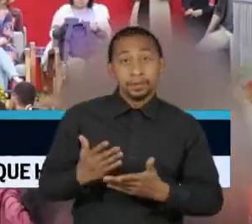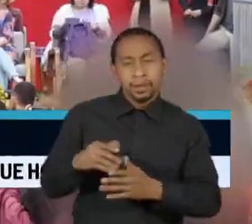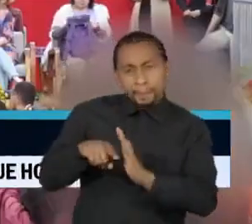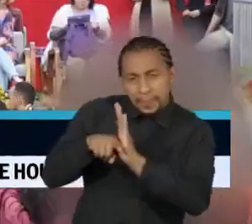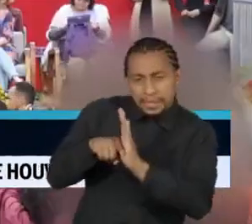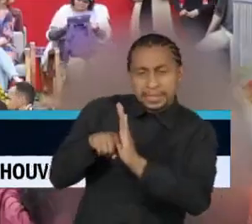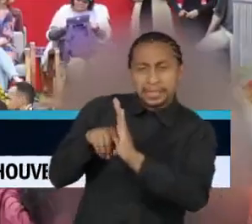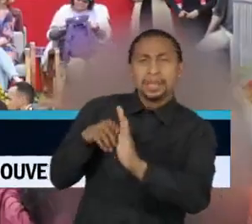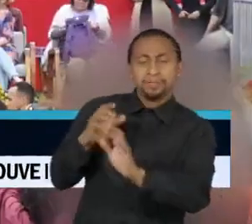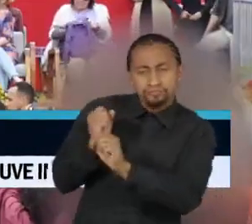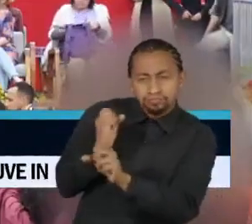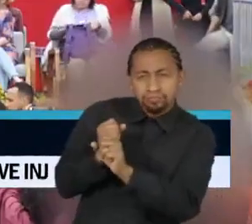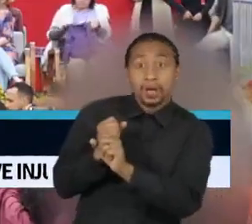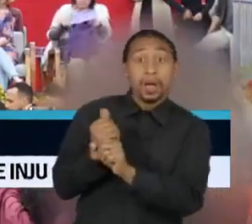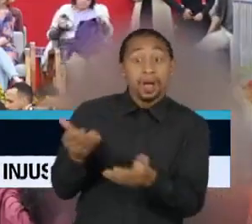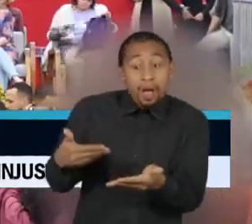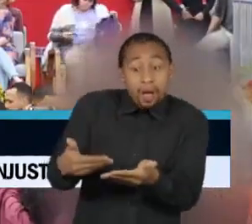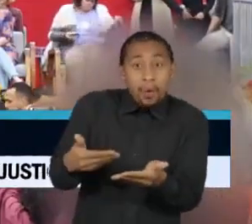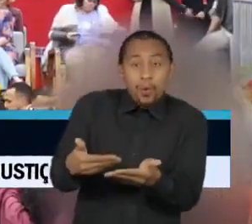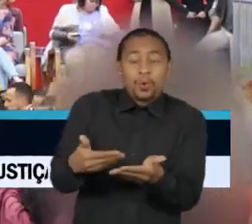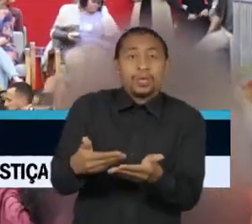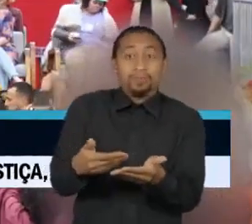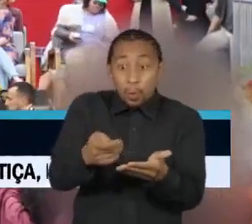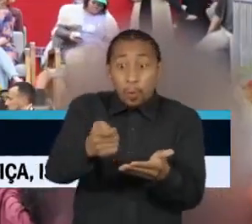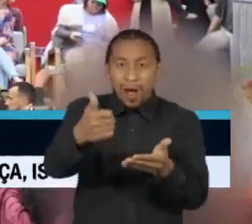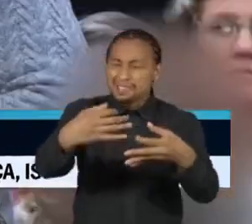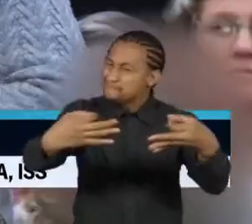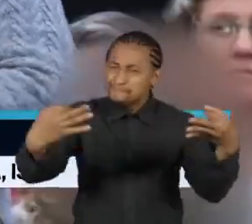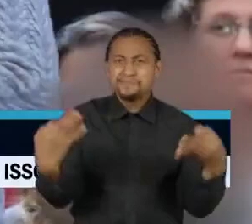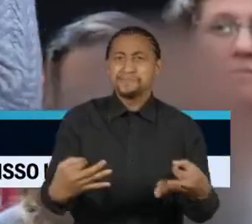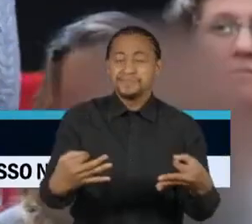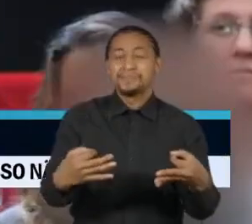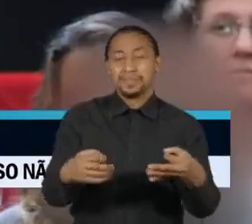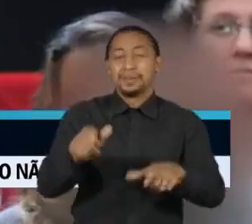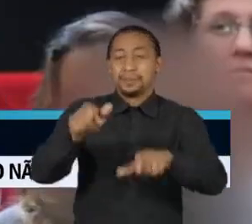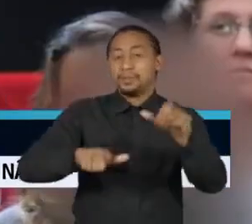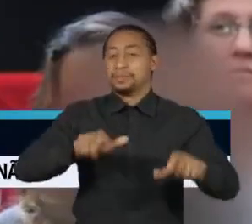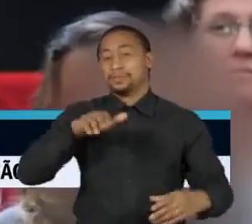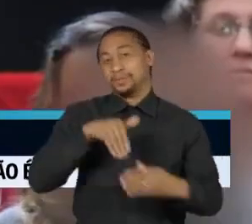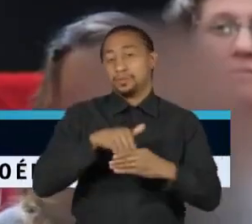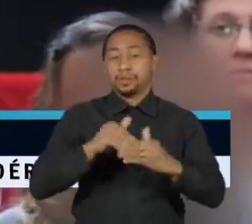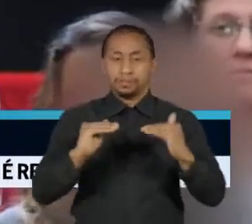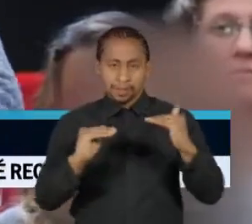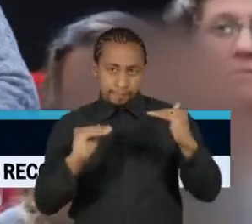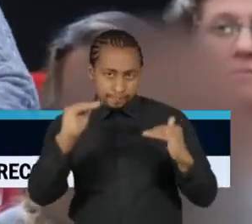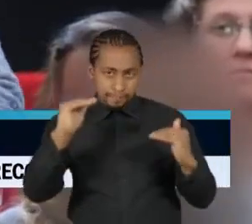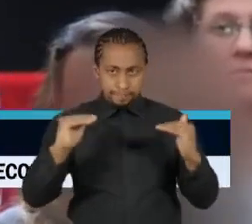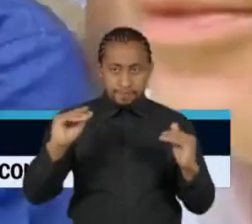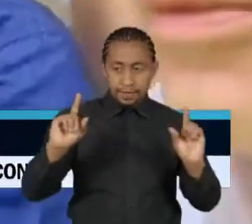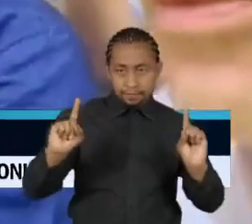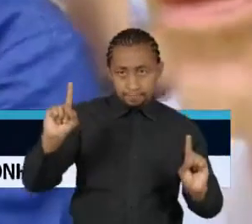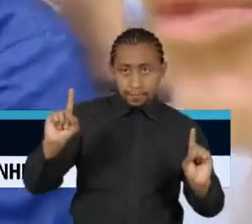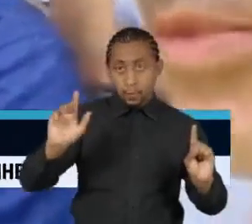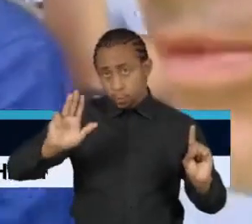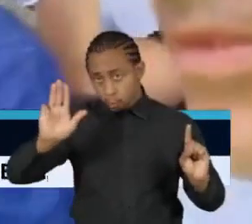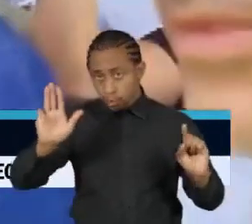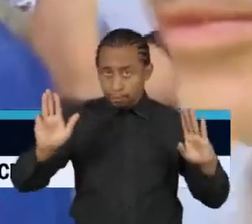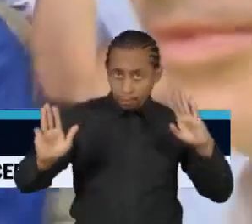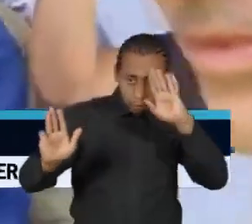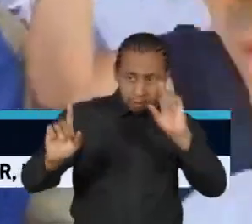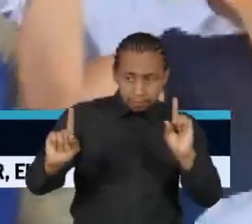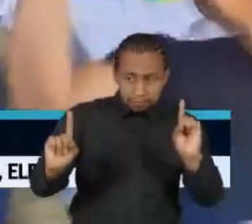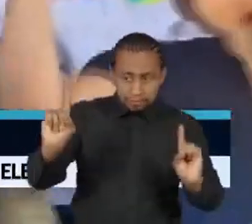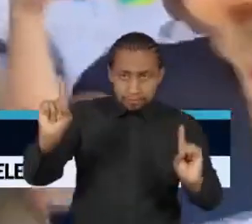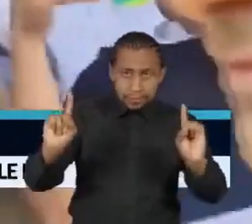das pesquisas desta vez ficou mais próxima da vontade do eleitor. A diferença de votos entre o ex-presidente Lula e o atual Jair